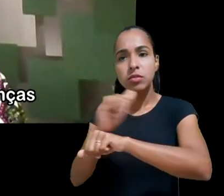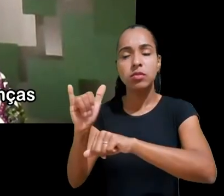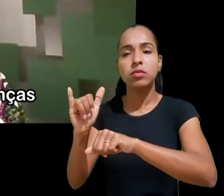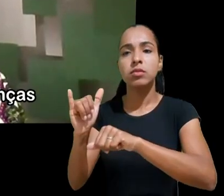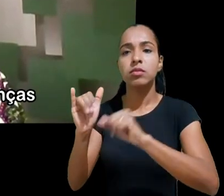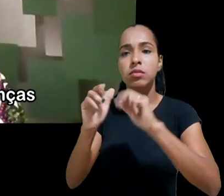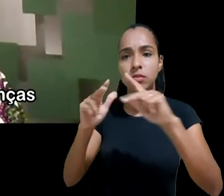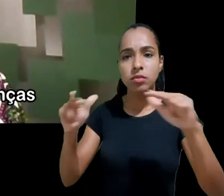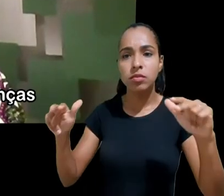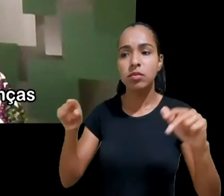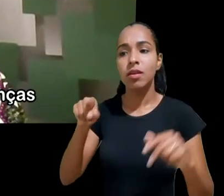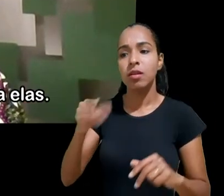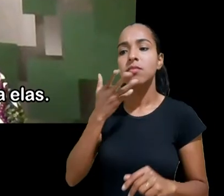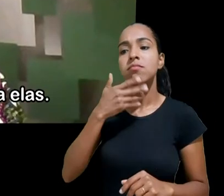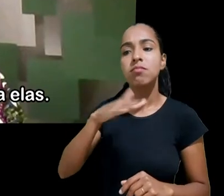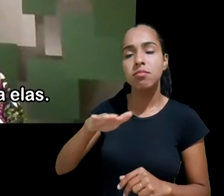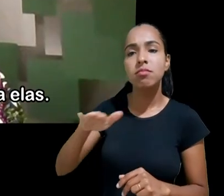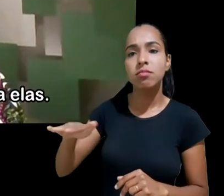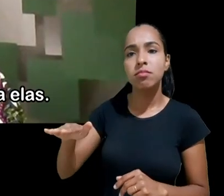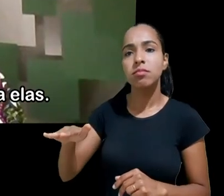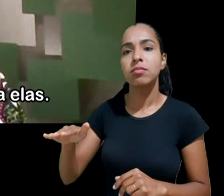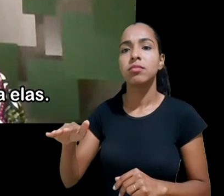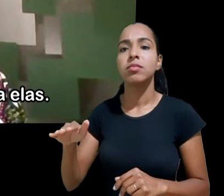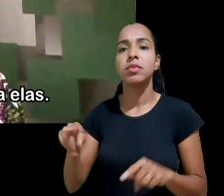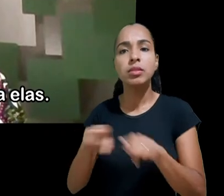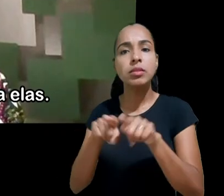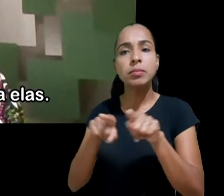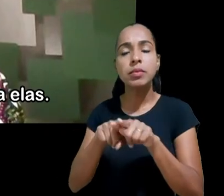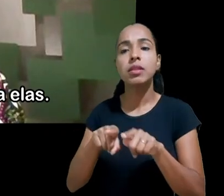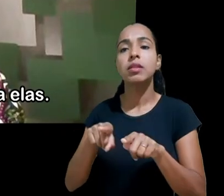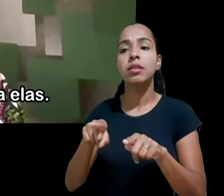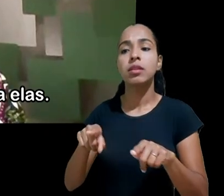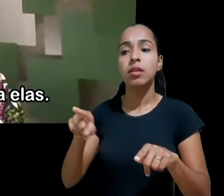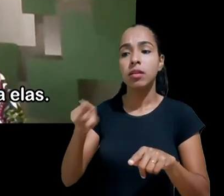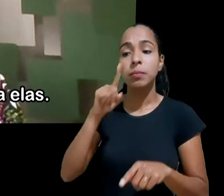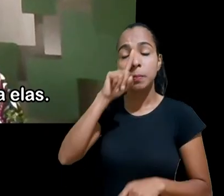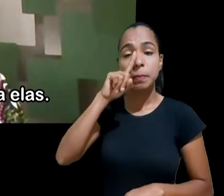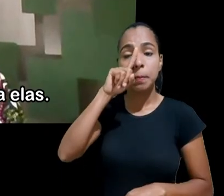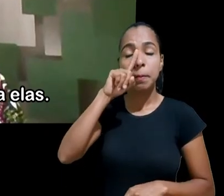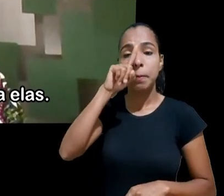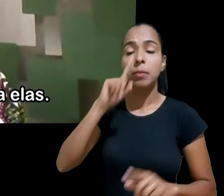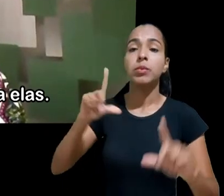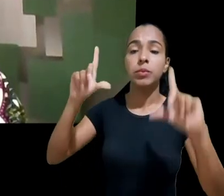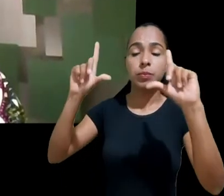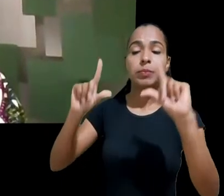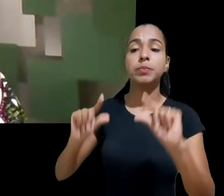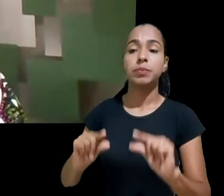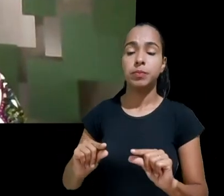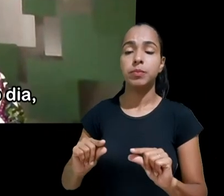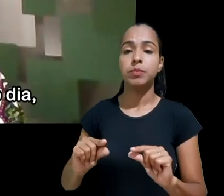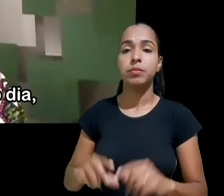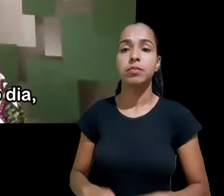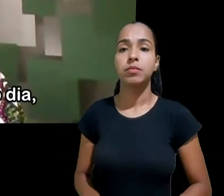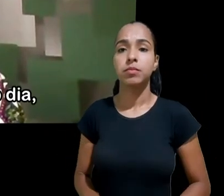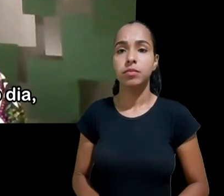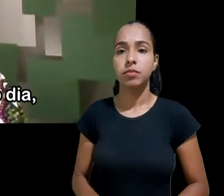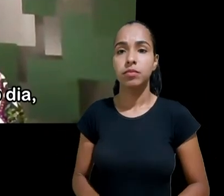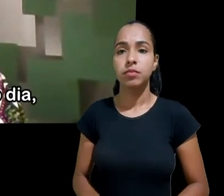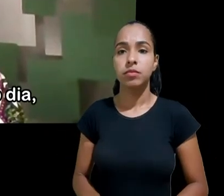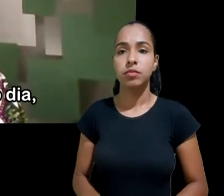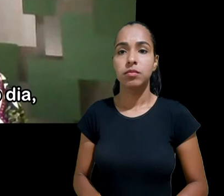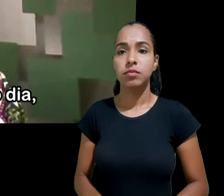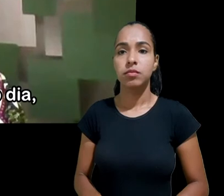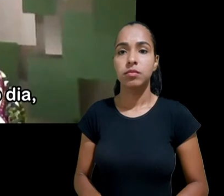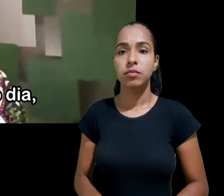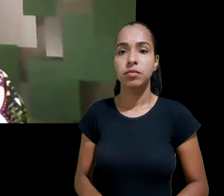crianças ou para minimizar o risco que seus produtos representam para elas isso é uma conversa